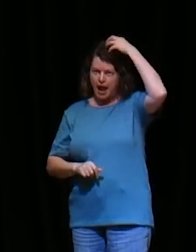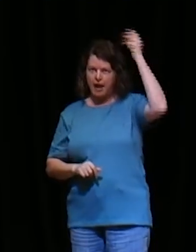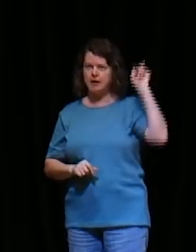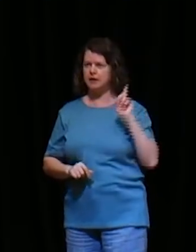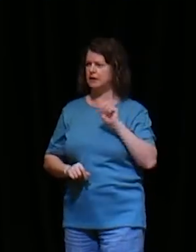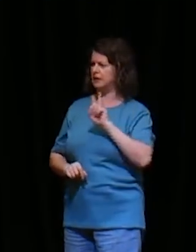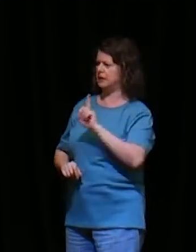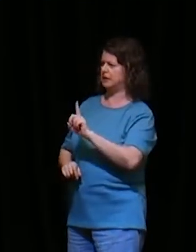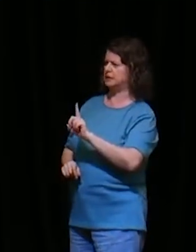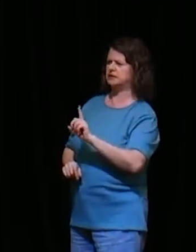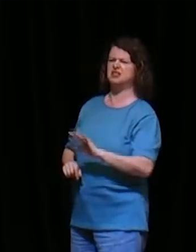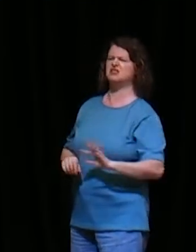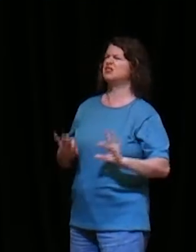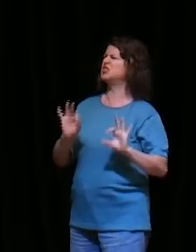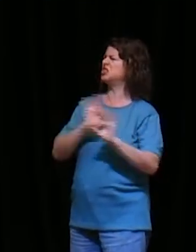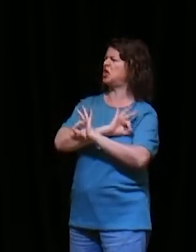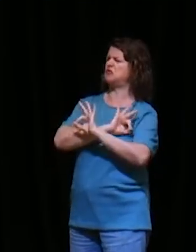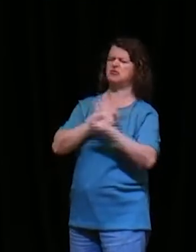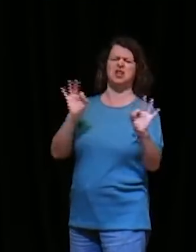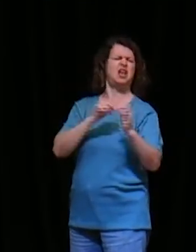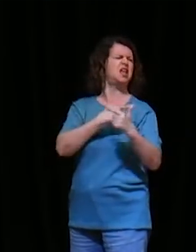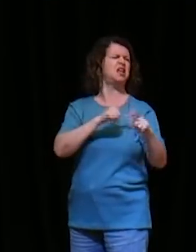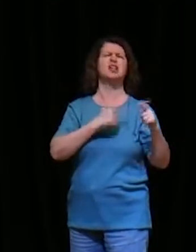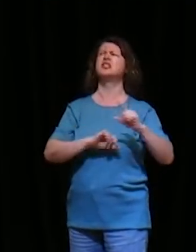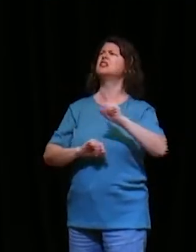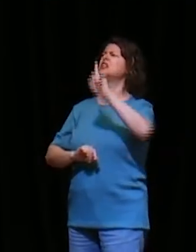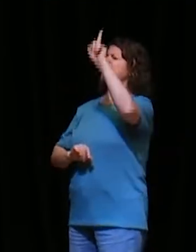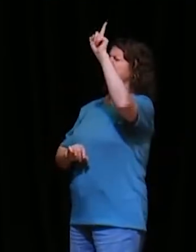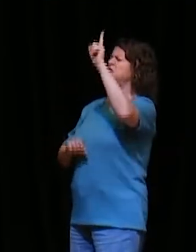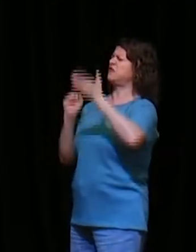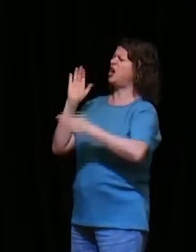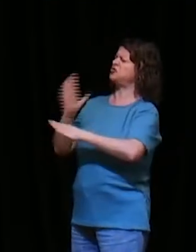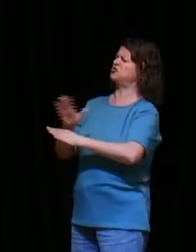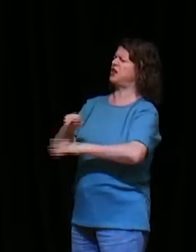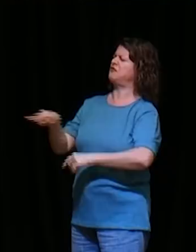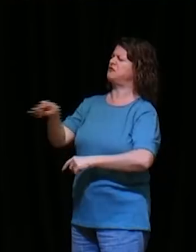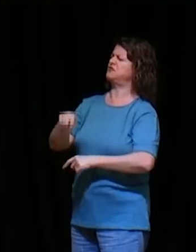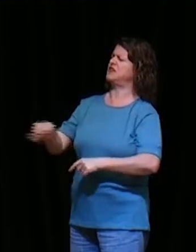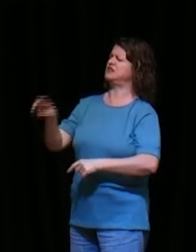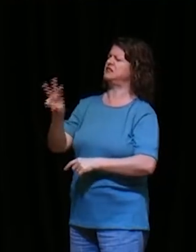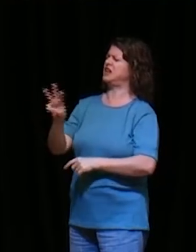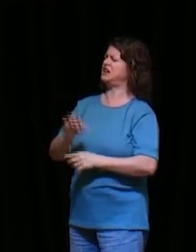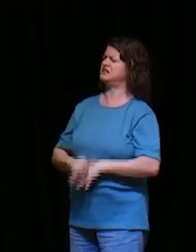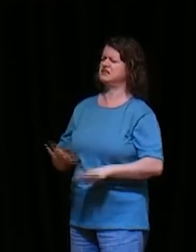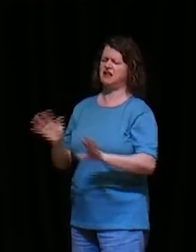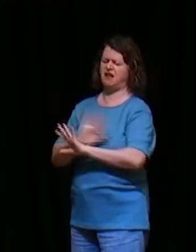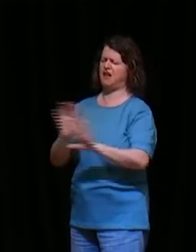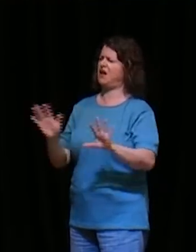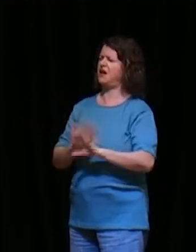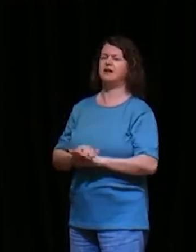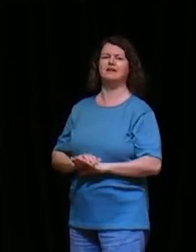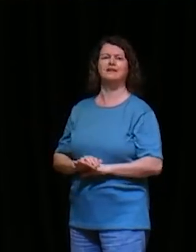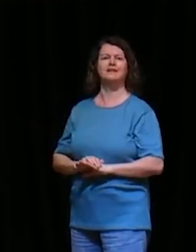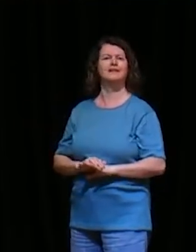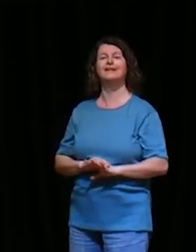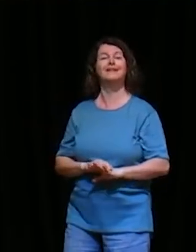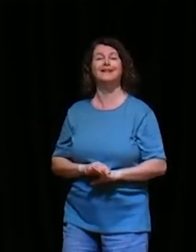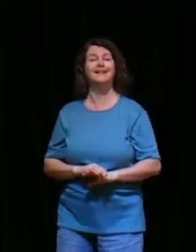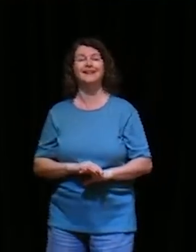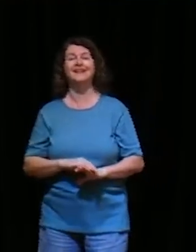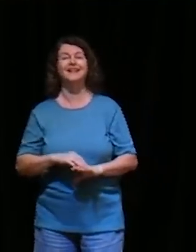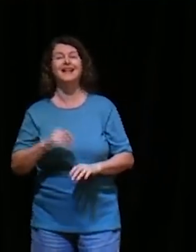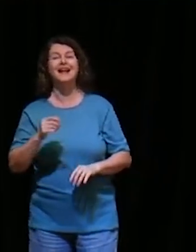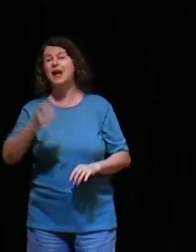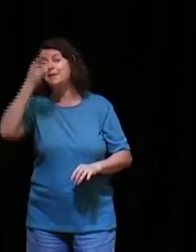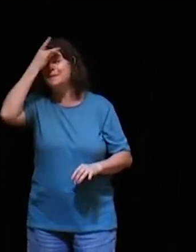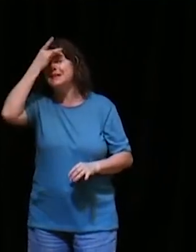não há Deus, que livre como o Senhor, que nenhum olho viu, nenhum ouvido ouviu, a mente um ano, o olho não conseguiu ver, um Deus, além do